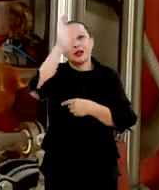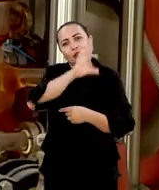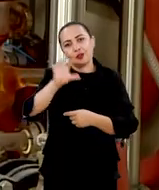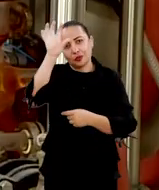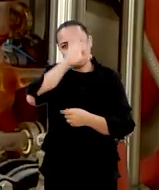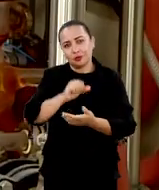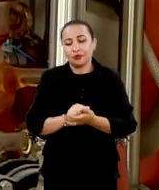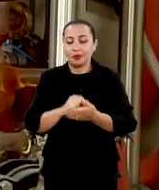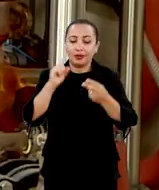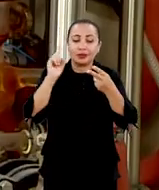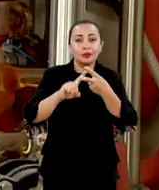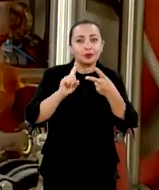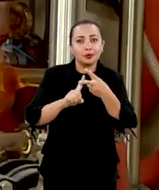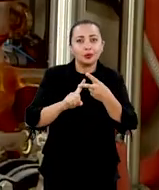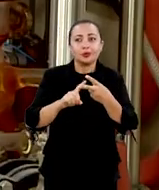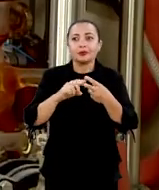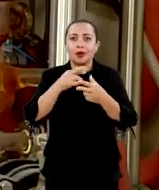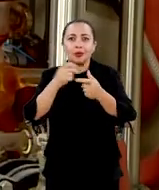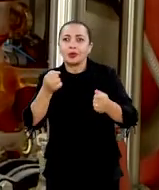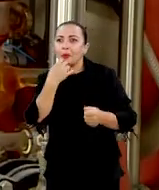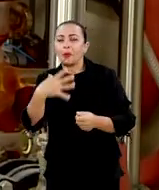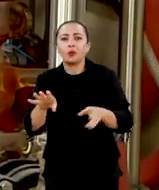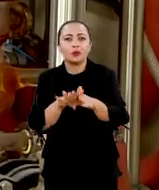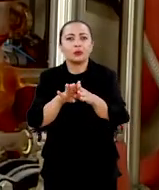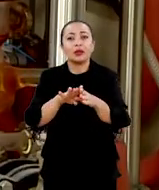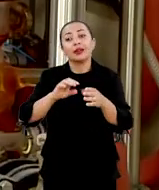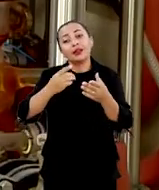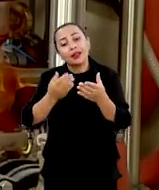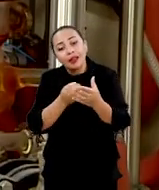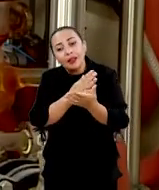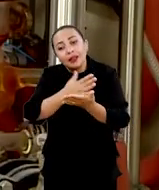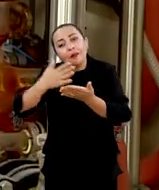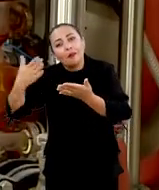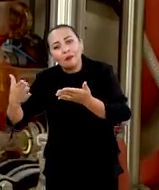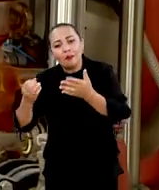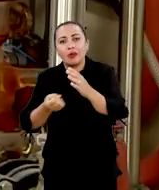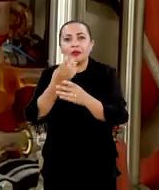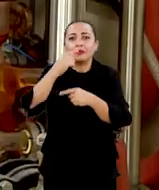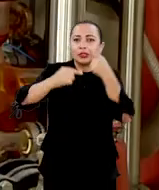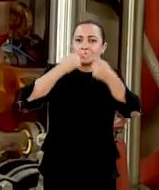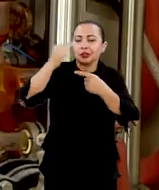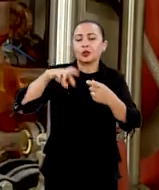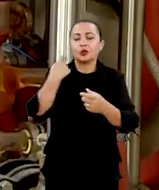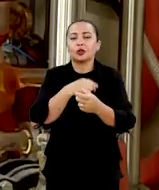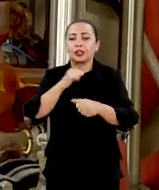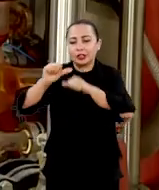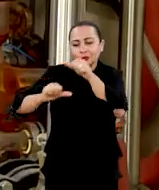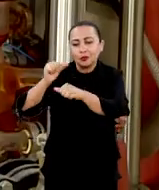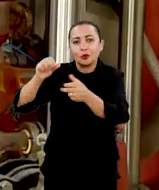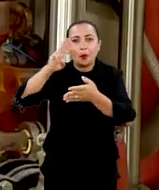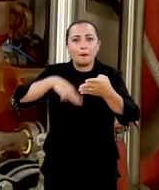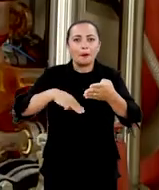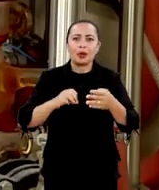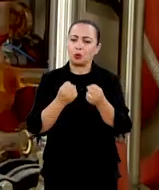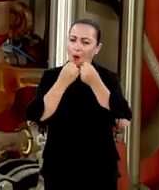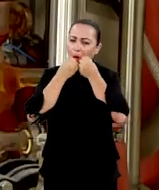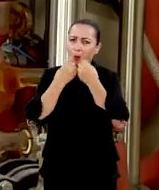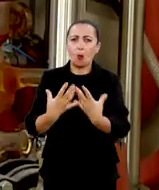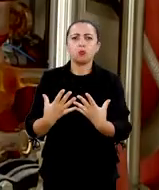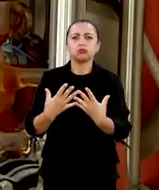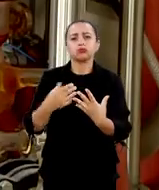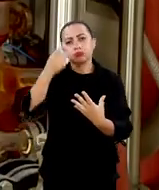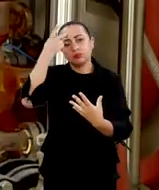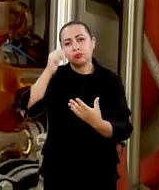a segunda é que, a partir de uma matéria-prima regional, a gente desenvolveu um método que é eficaz